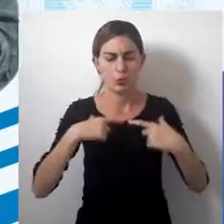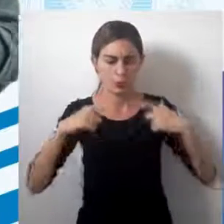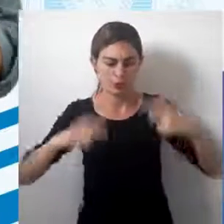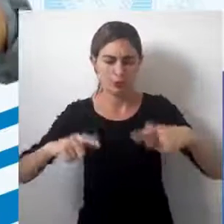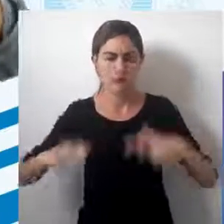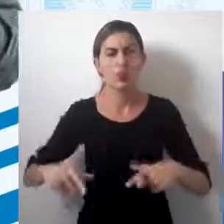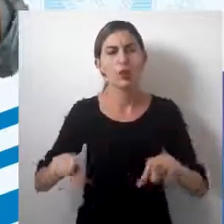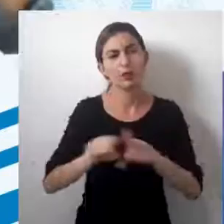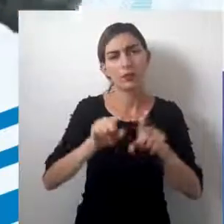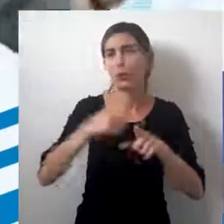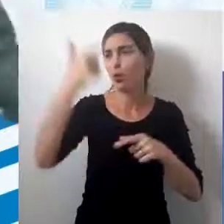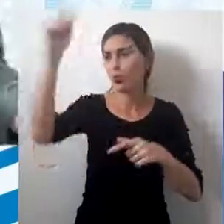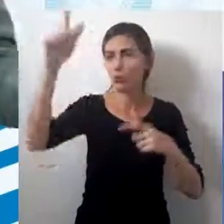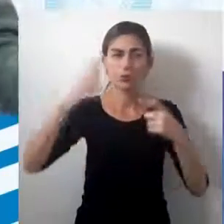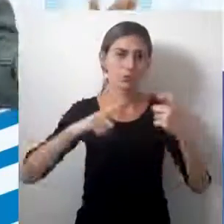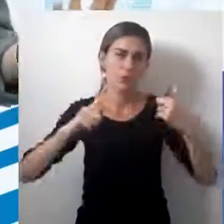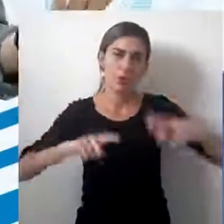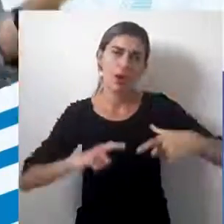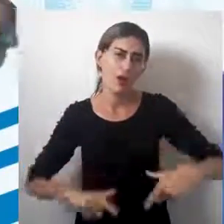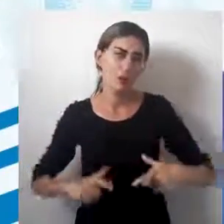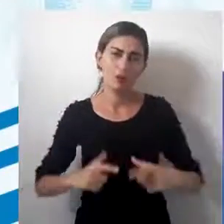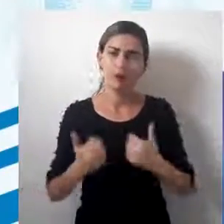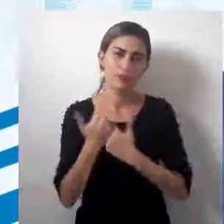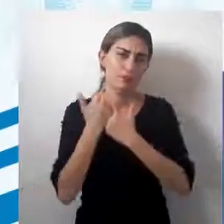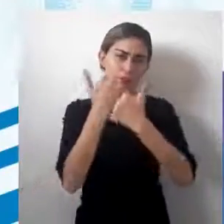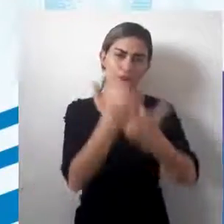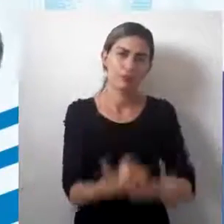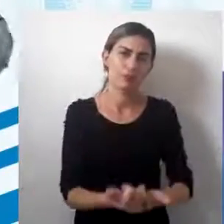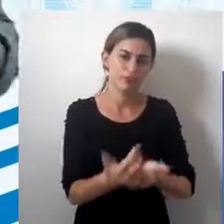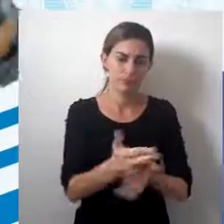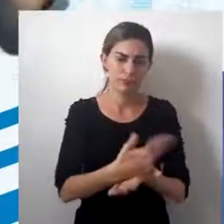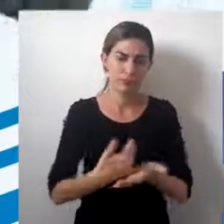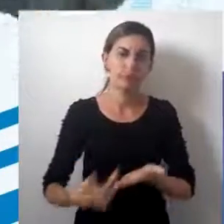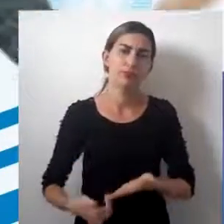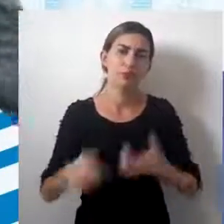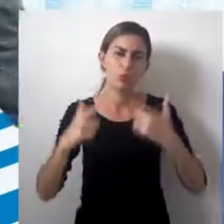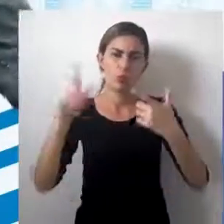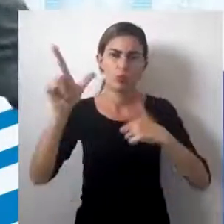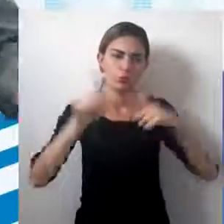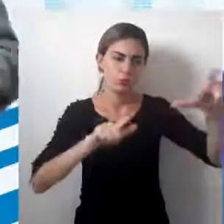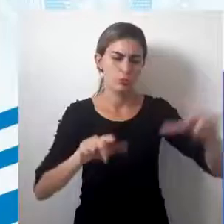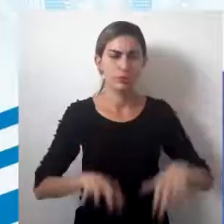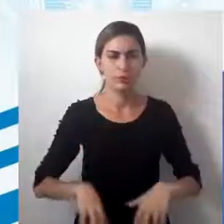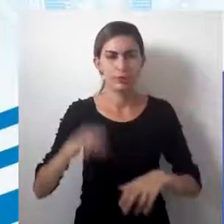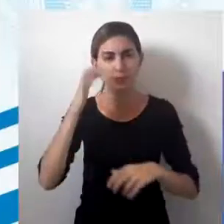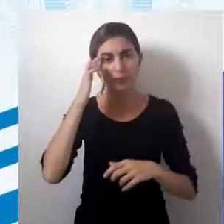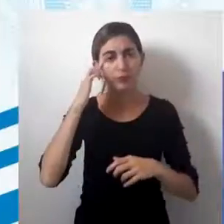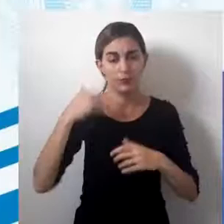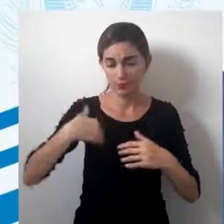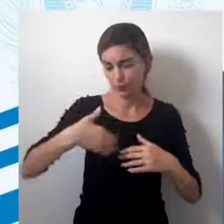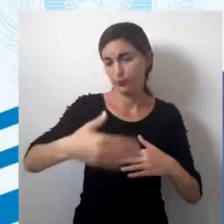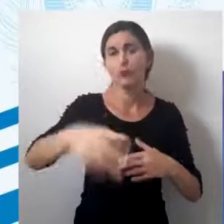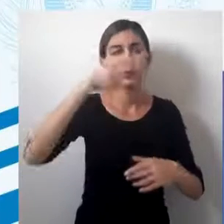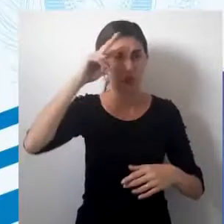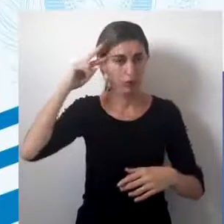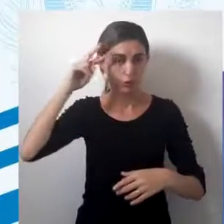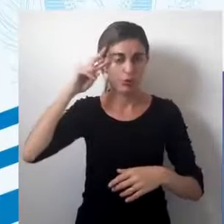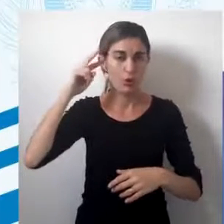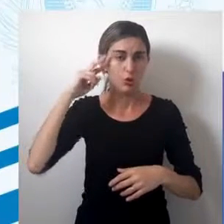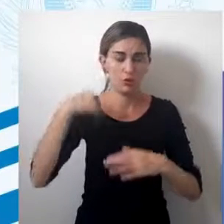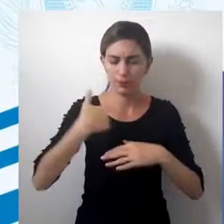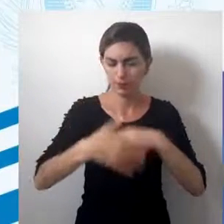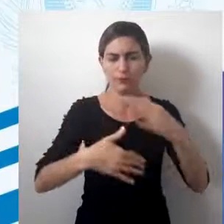lugares e os lugares de outro, a partir da representação cartográfica desses outros espaços. Ao longo da história, essas